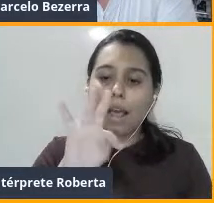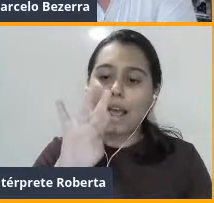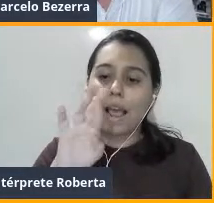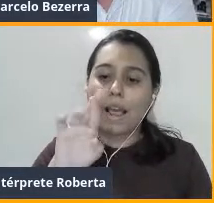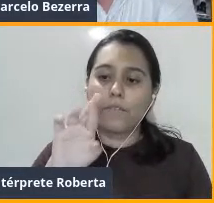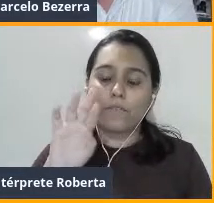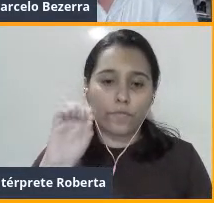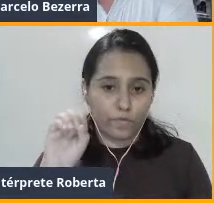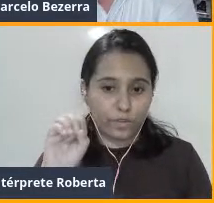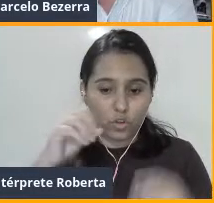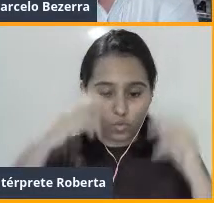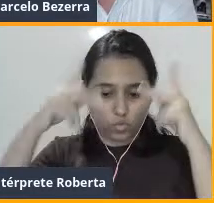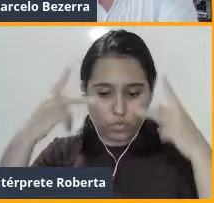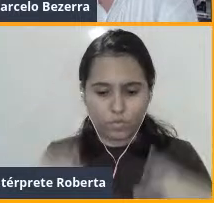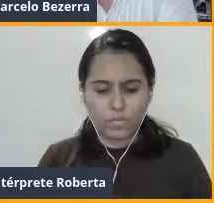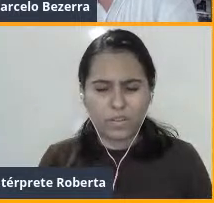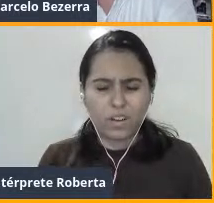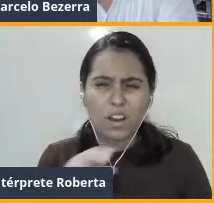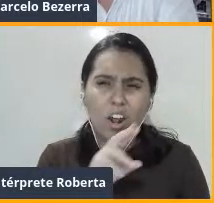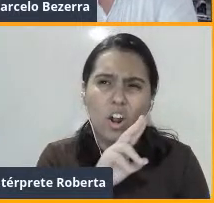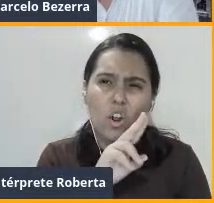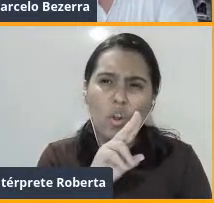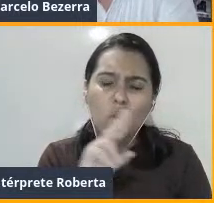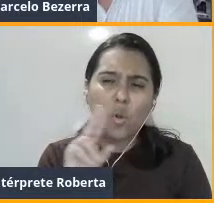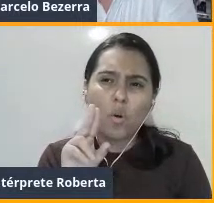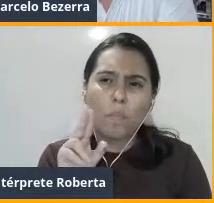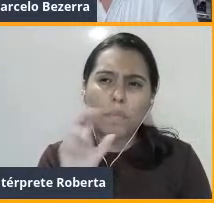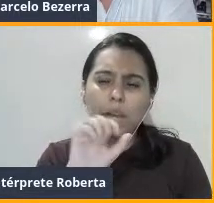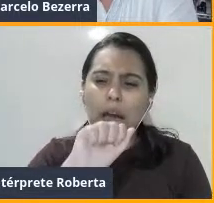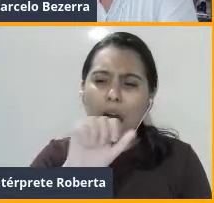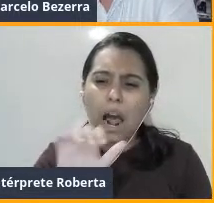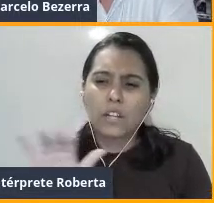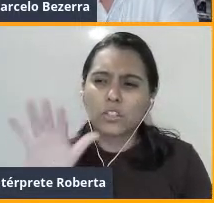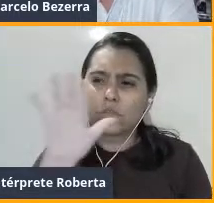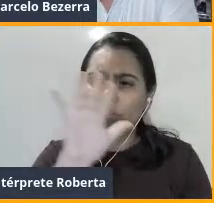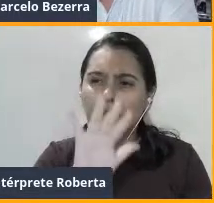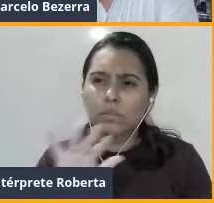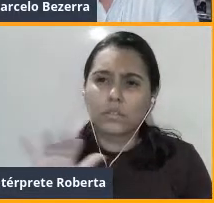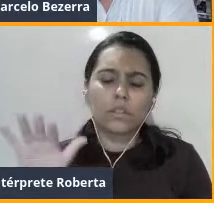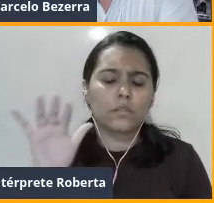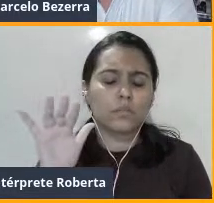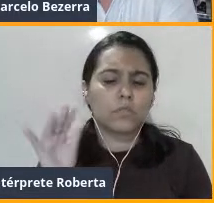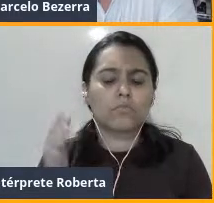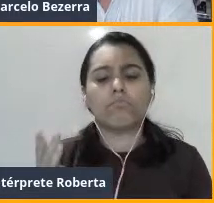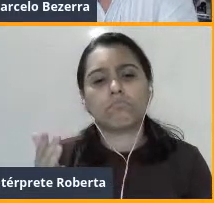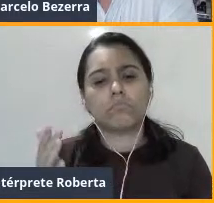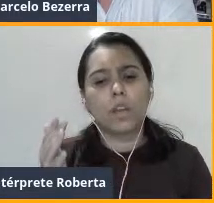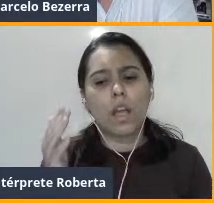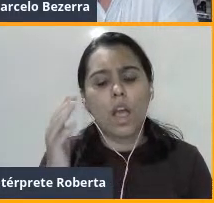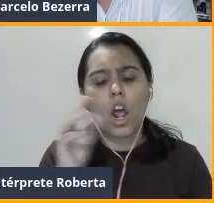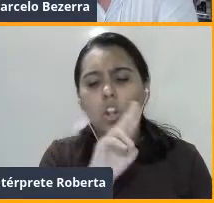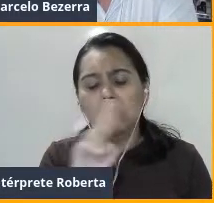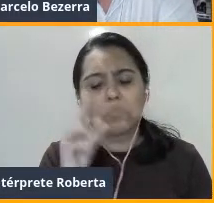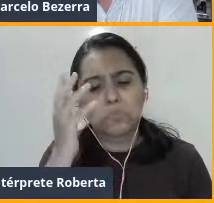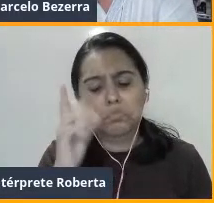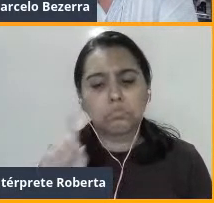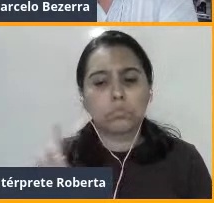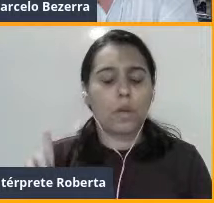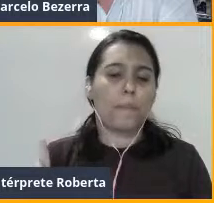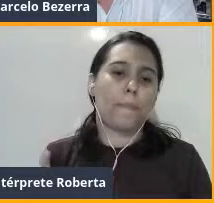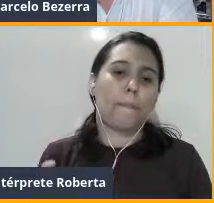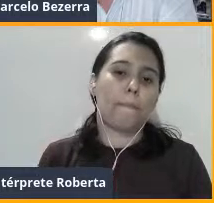Eu nem sei se o nome correto é esse da associação, mas ela é bem reconhecida. Bom, então, vamos falar um pouquinho também